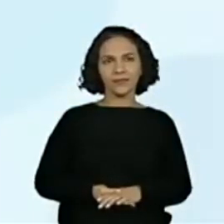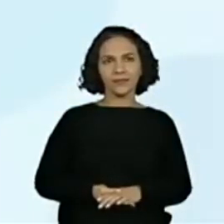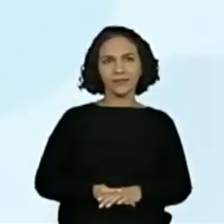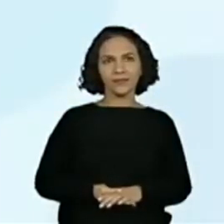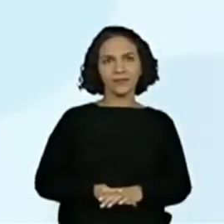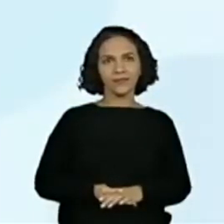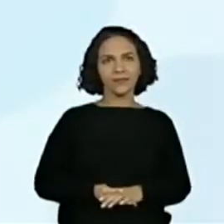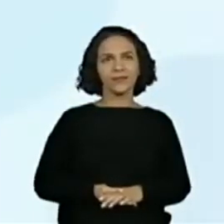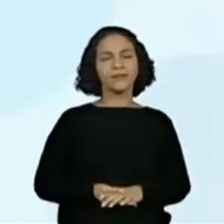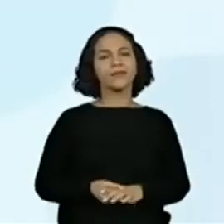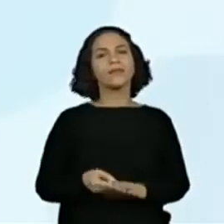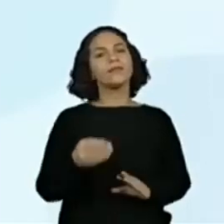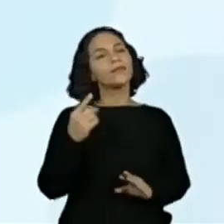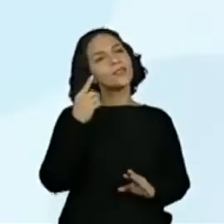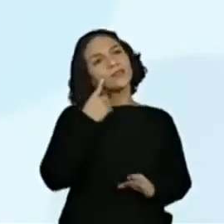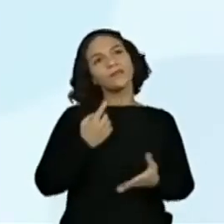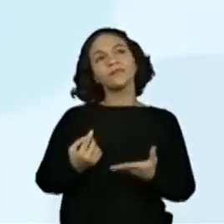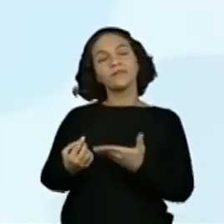outro plano